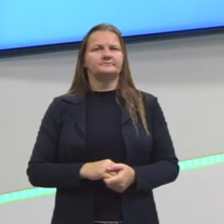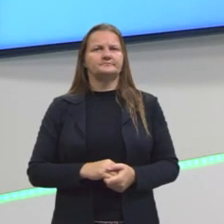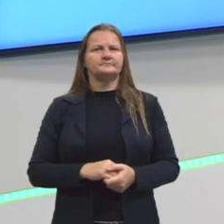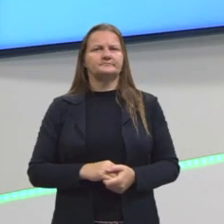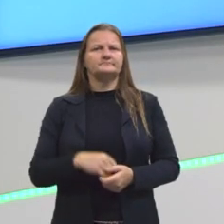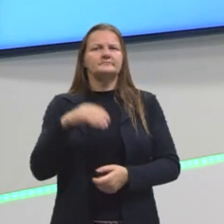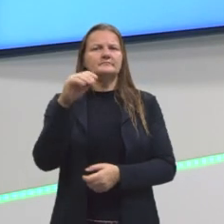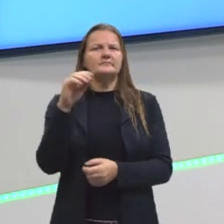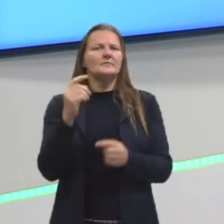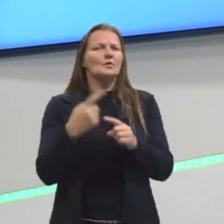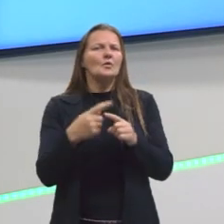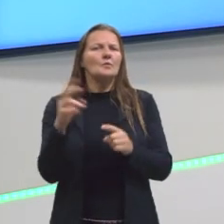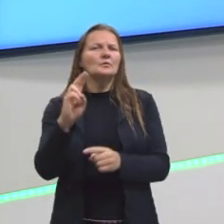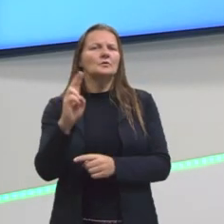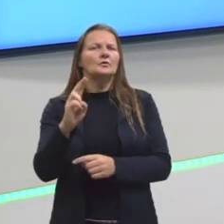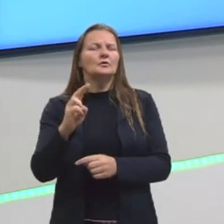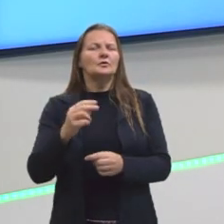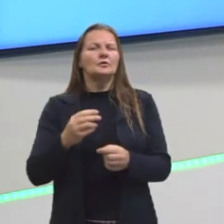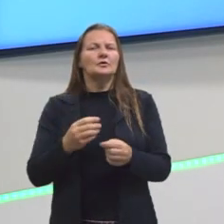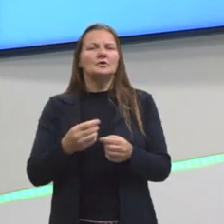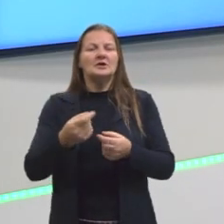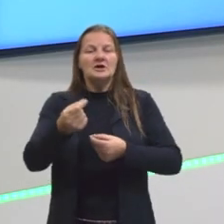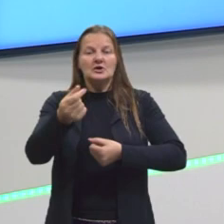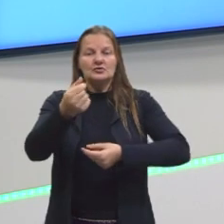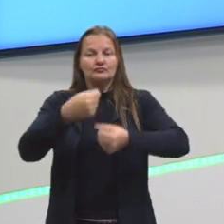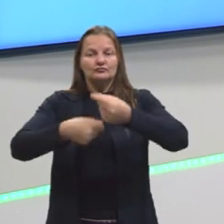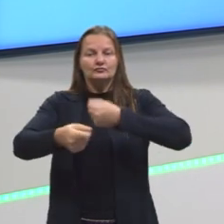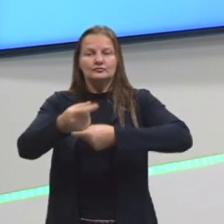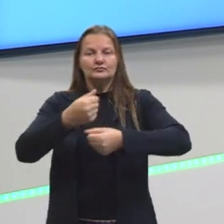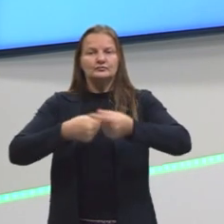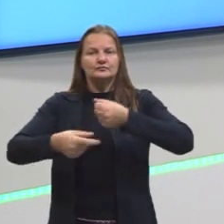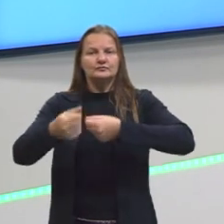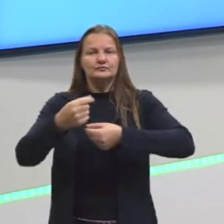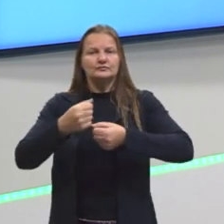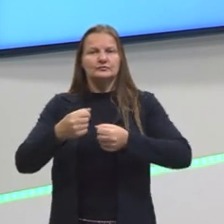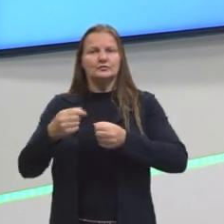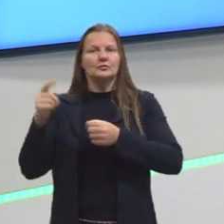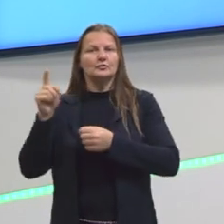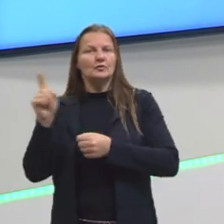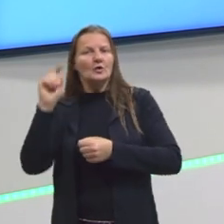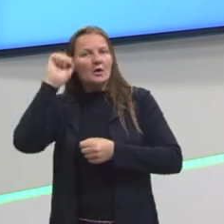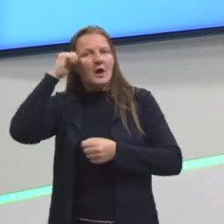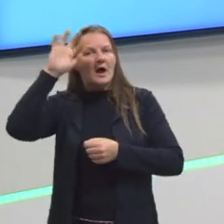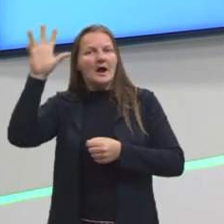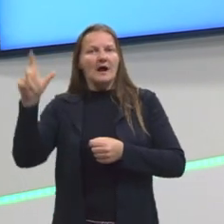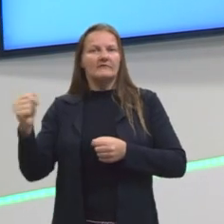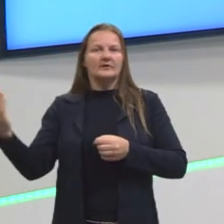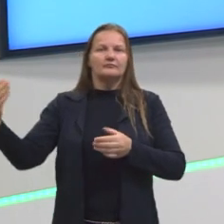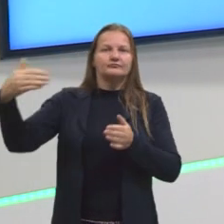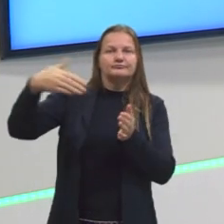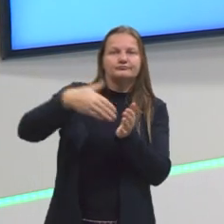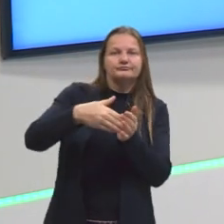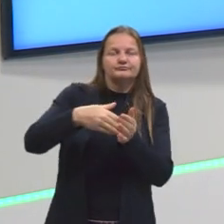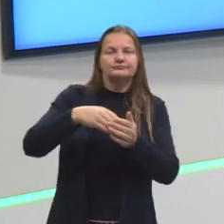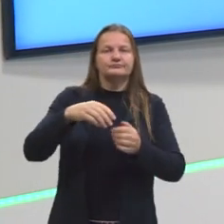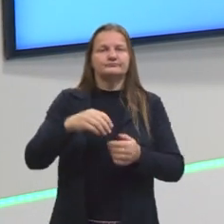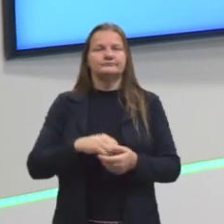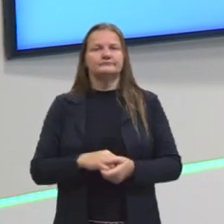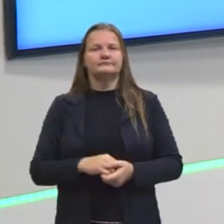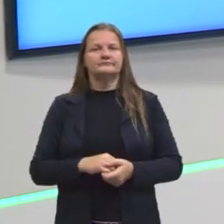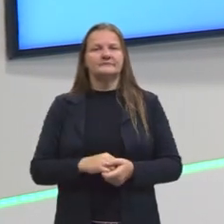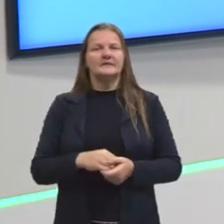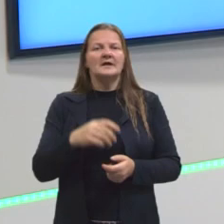evento também de tráfico transatlântico de africanos escravizados, porque eles